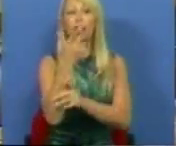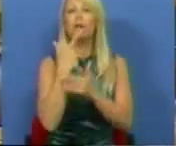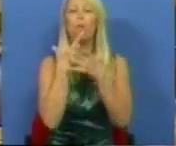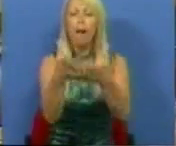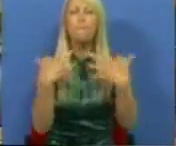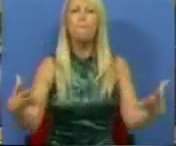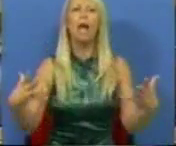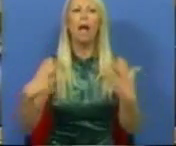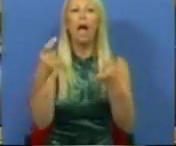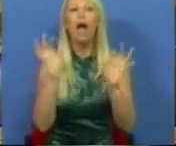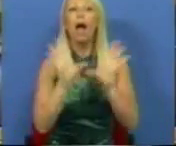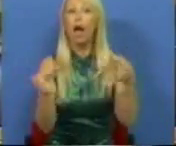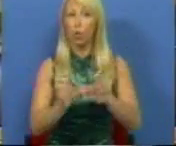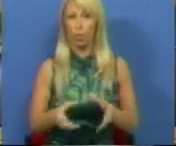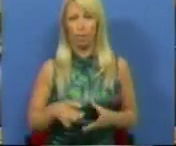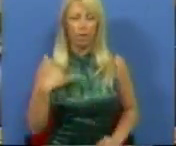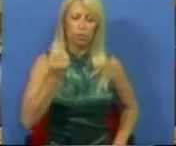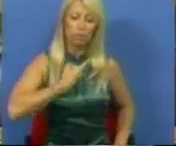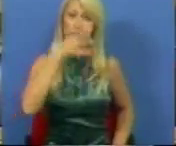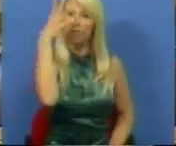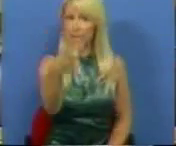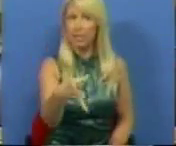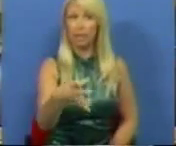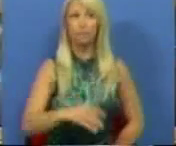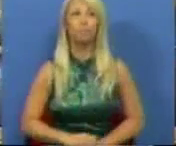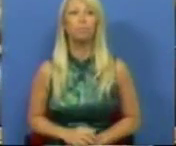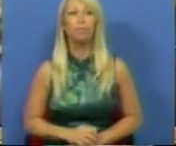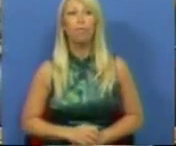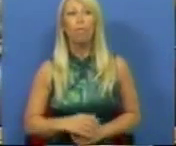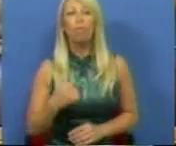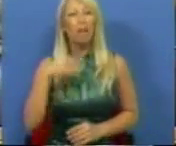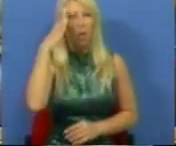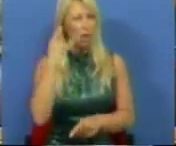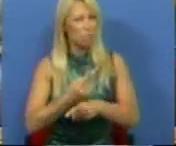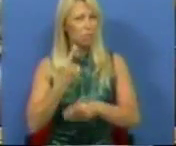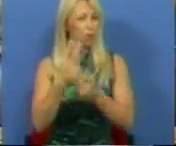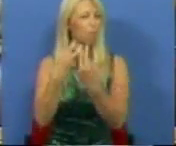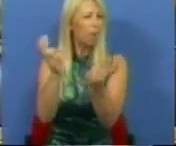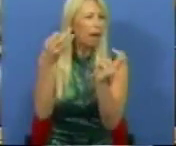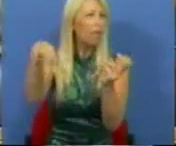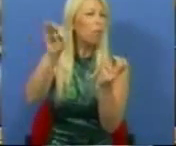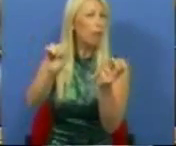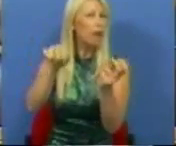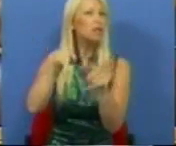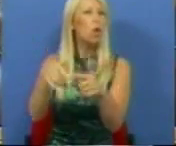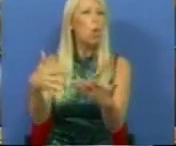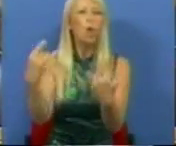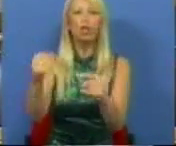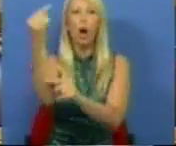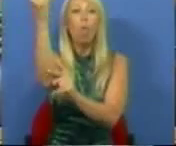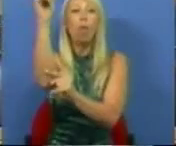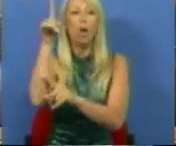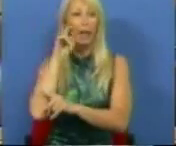-agrupamentos. Eu devo-lhe dizer que eu creio que nem mesmo na bancada do Partido Socialista há hoje um único